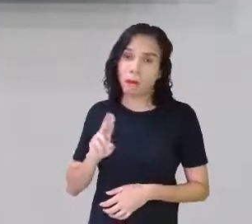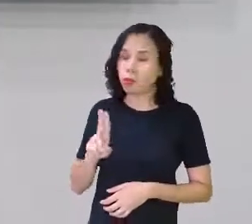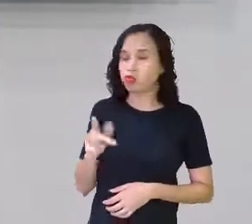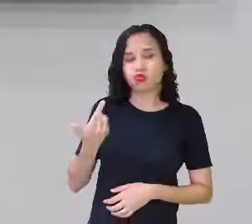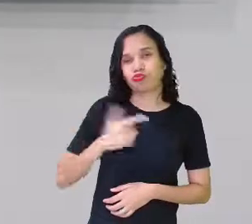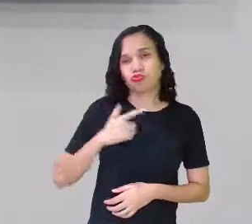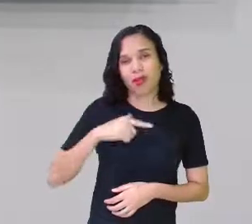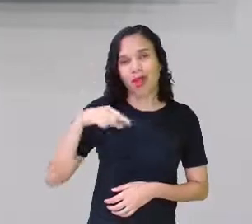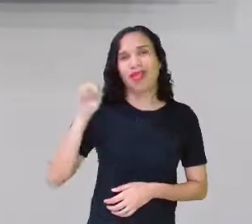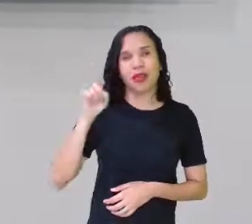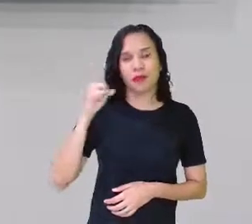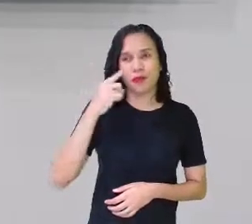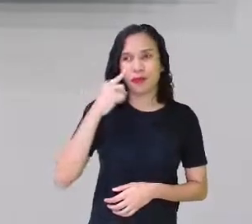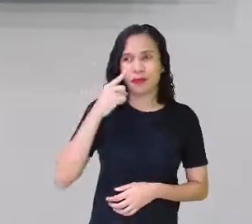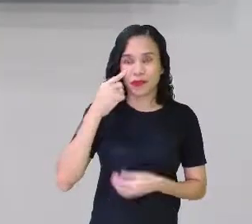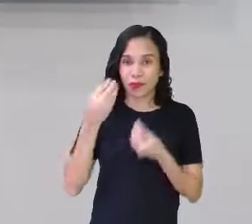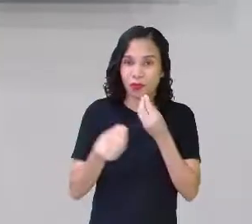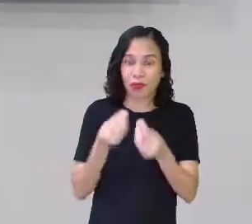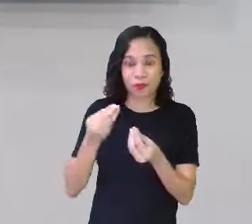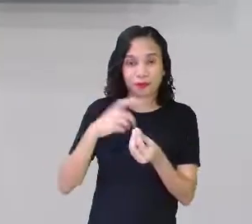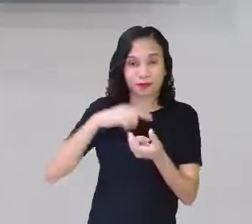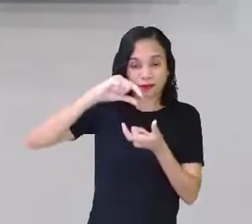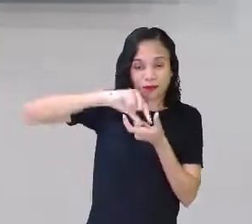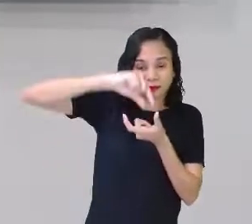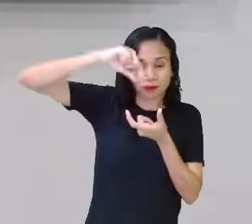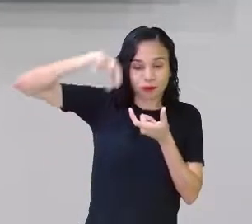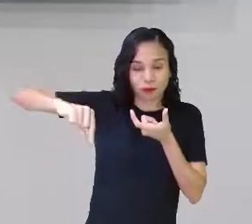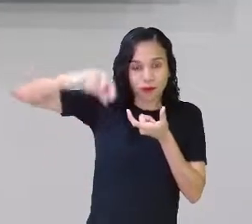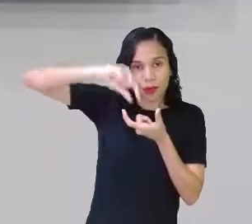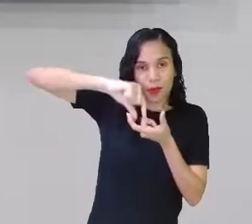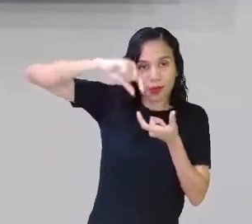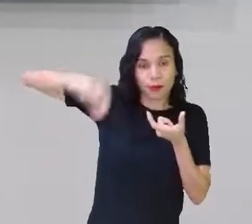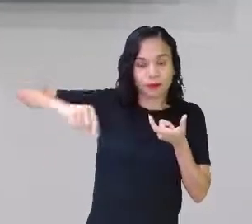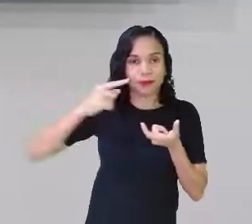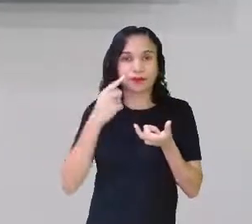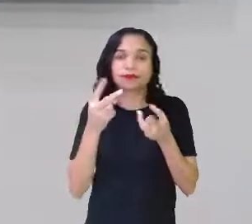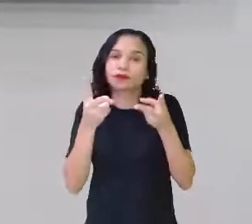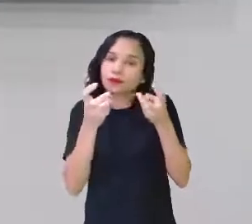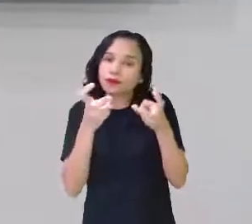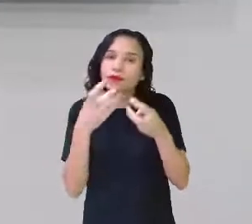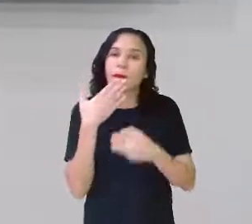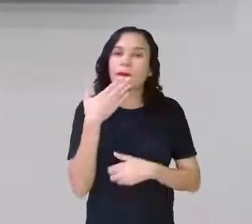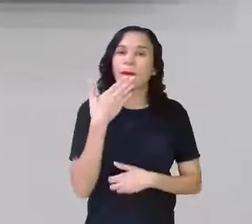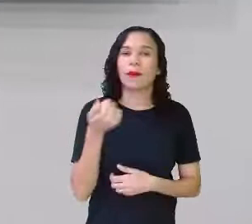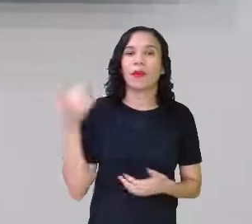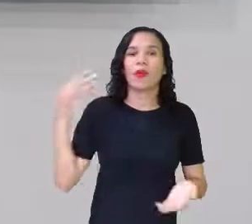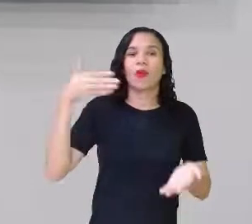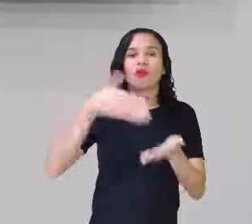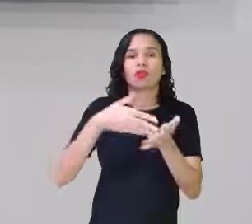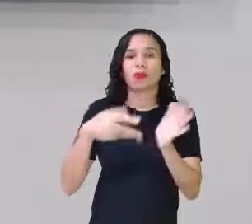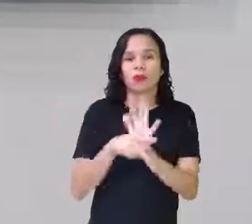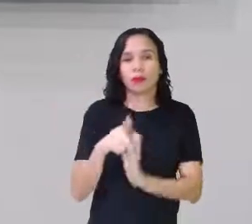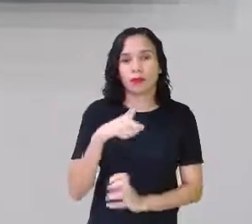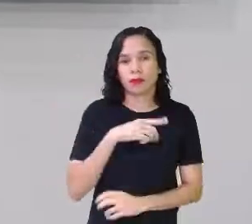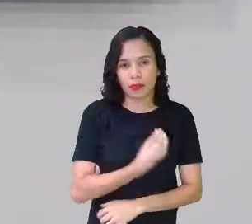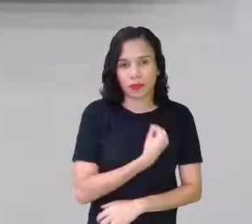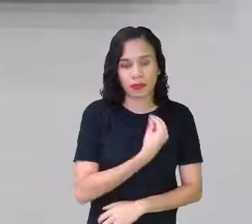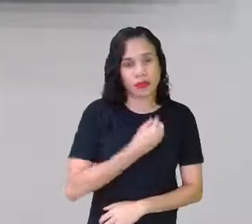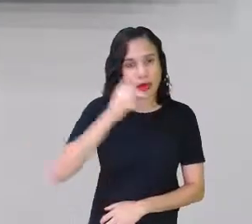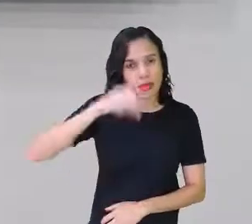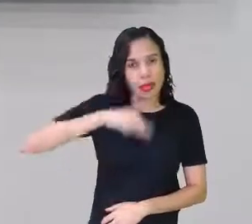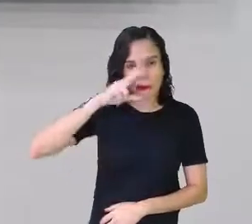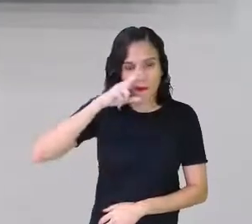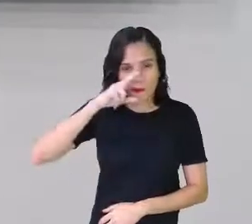Observe que eu coloquei separando as sílabas. Por quê? Para você identificar melhor a última sílaba, que é a sílaba